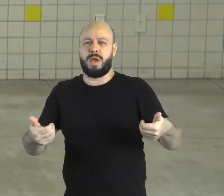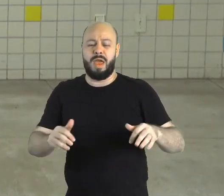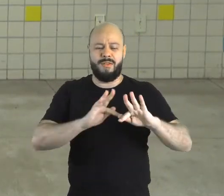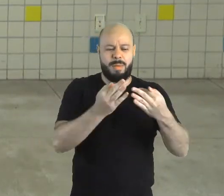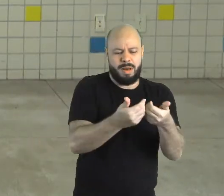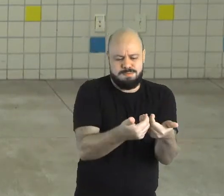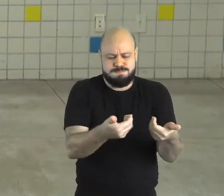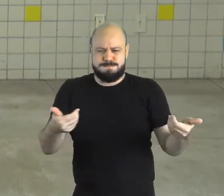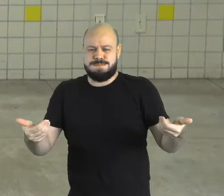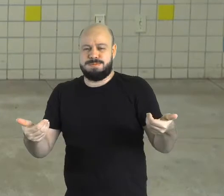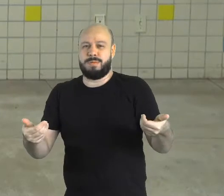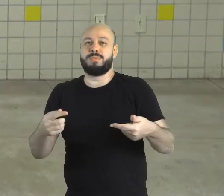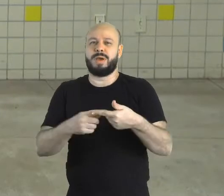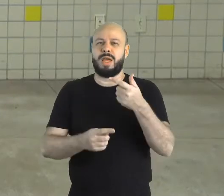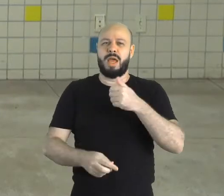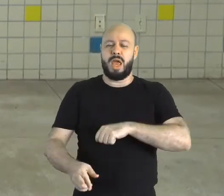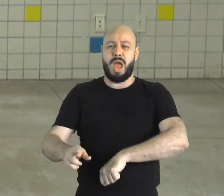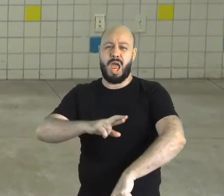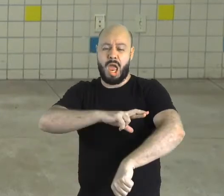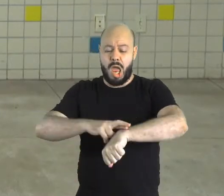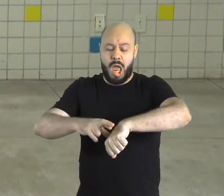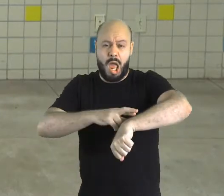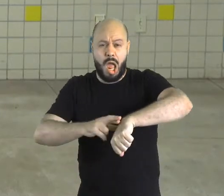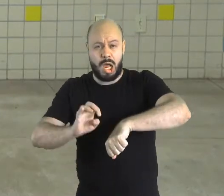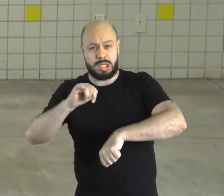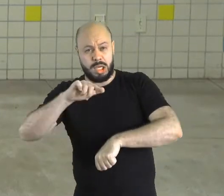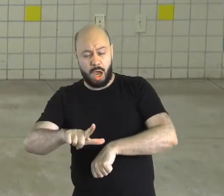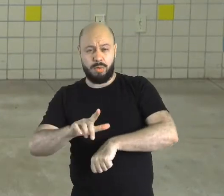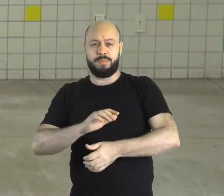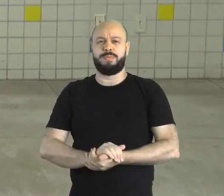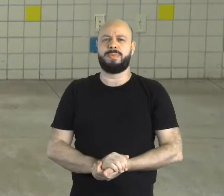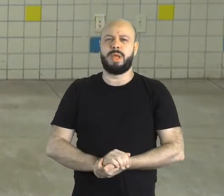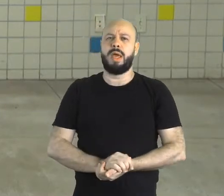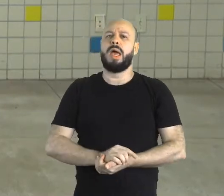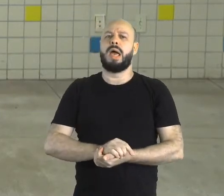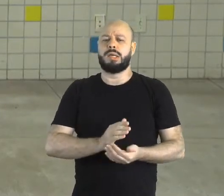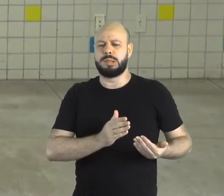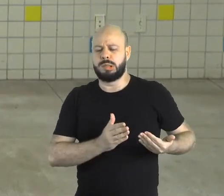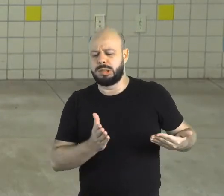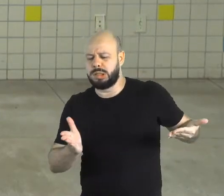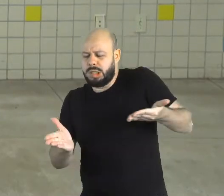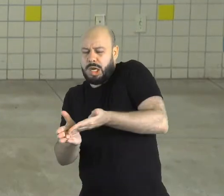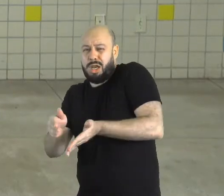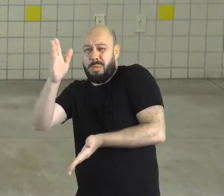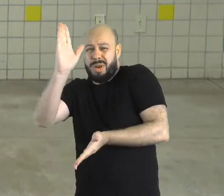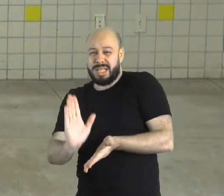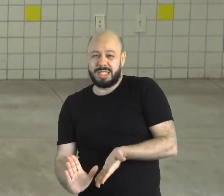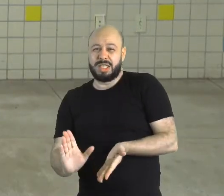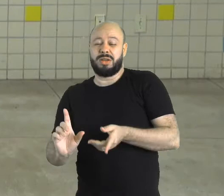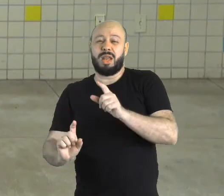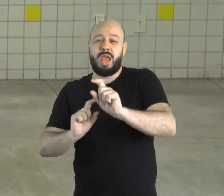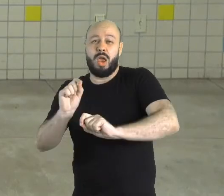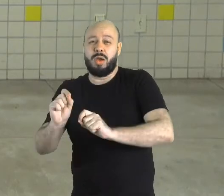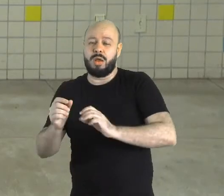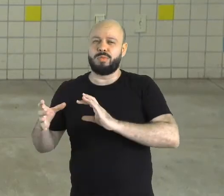questão racial, né? Agora, elas chegando aqui no Brasil, vai criar toda uma questão, vai criar todo um contexto histórico